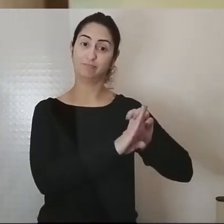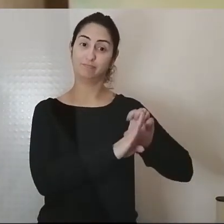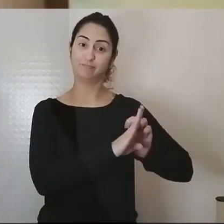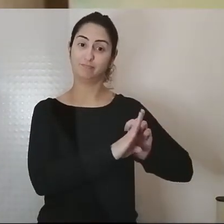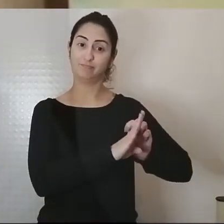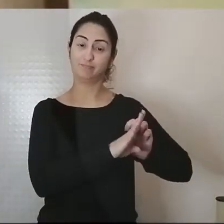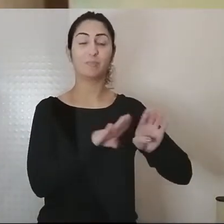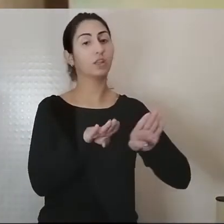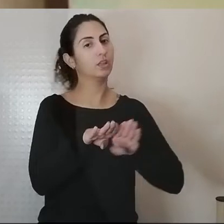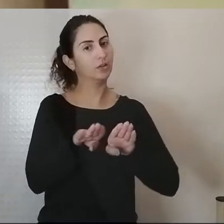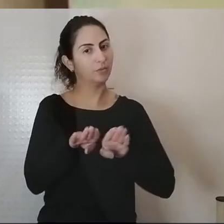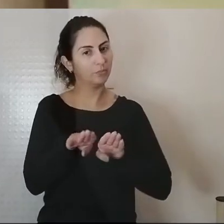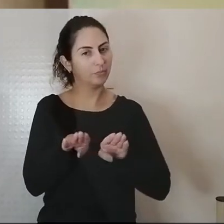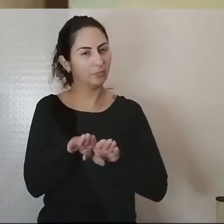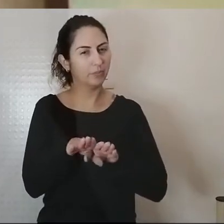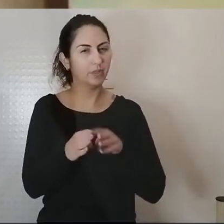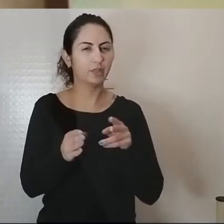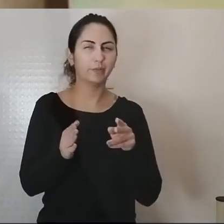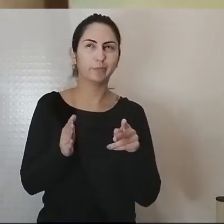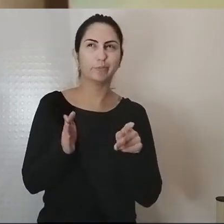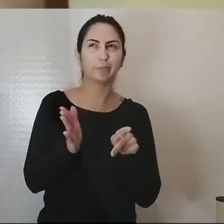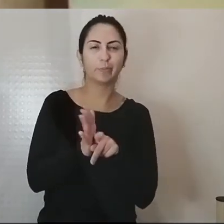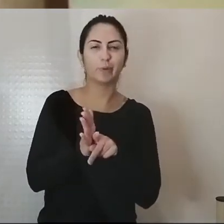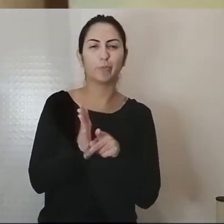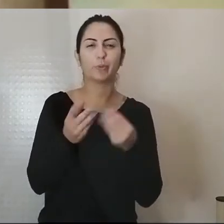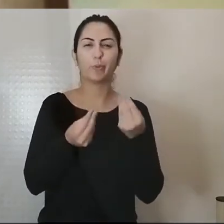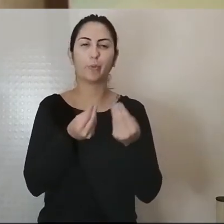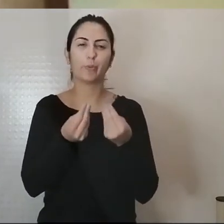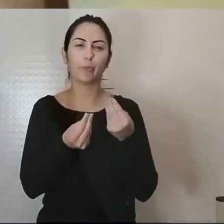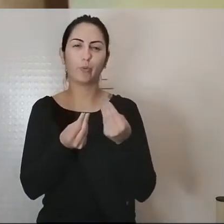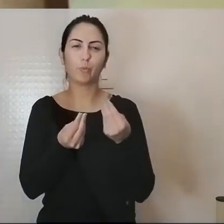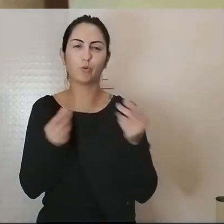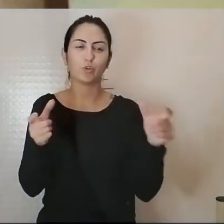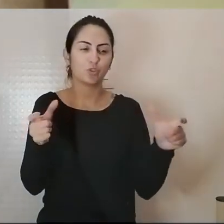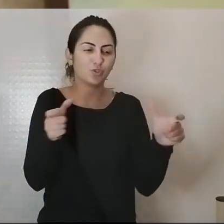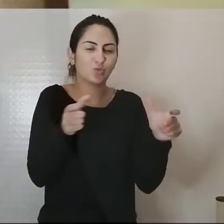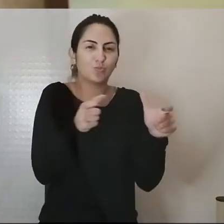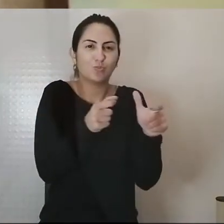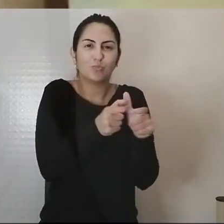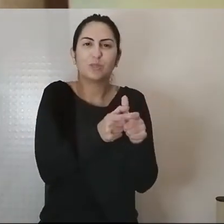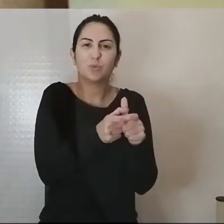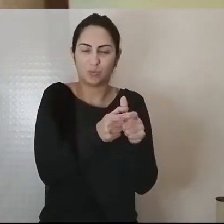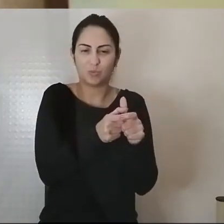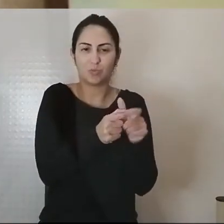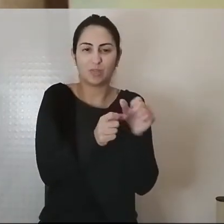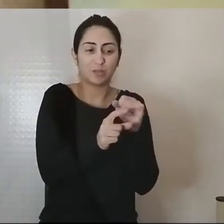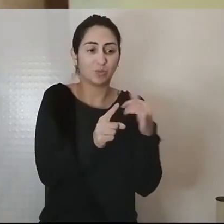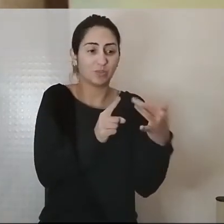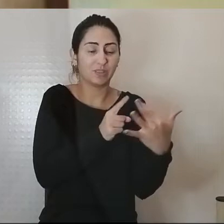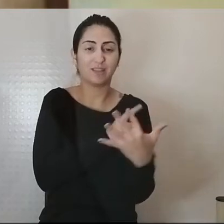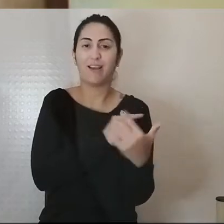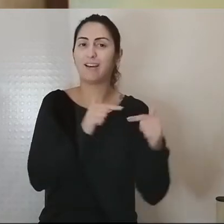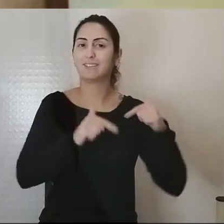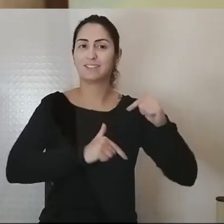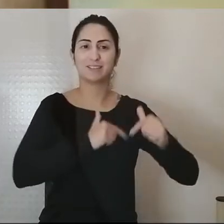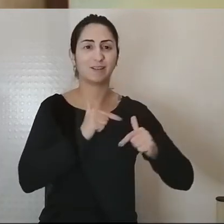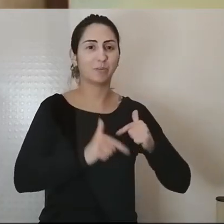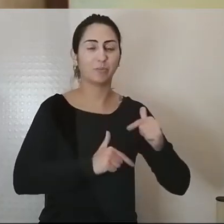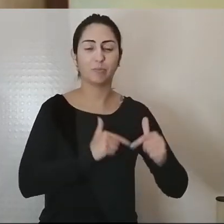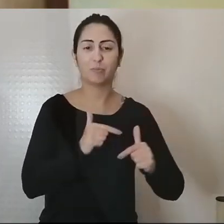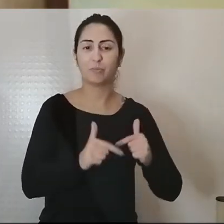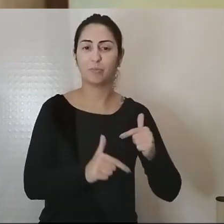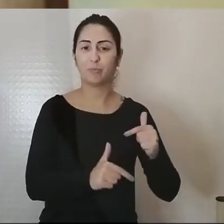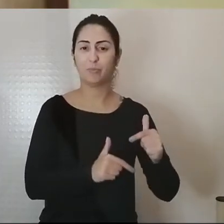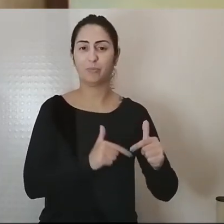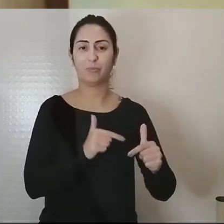sobretudo no que diz respeito à redução da exclusão social no acesso ao emprego no acesso aos